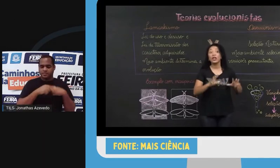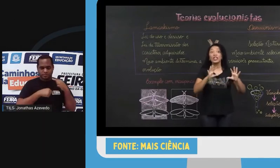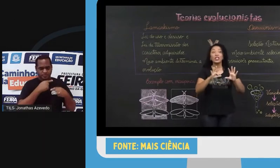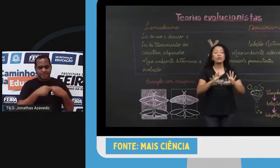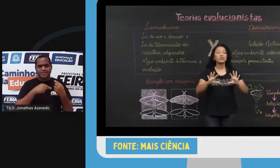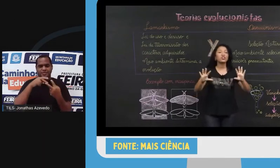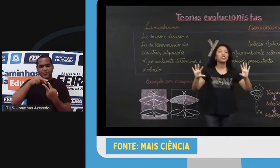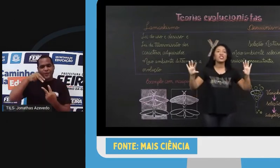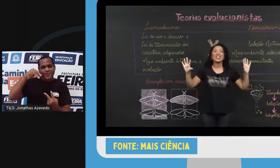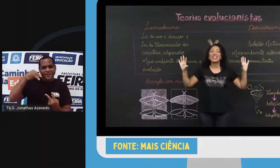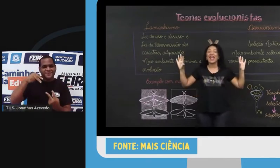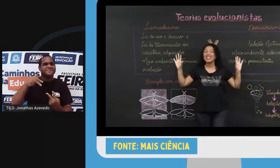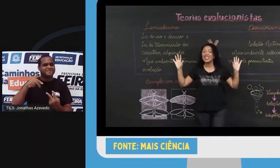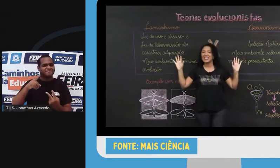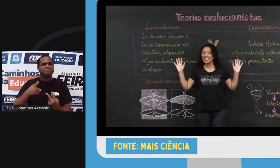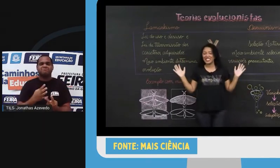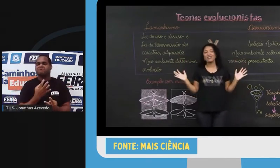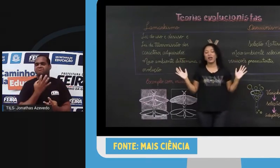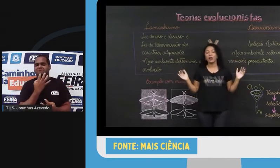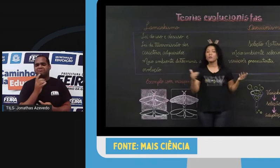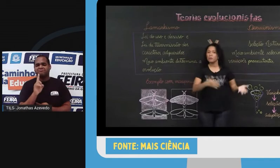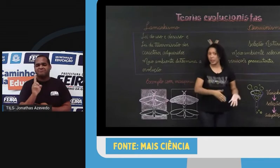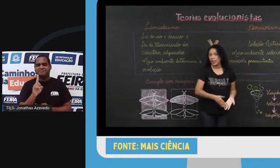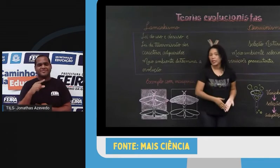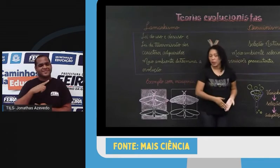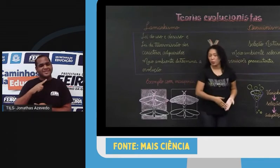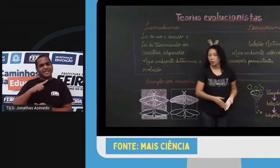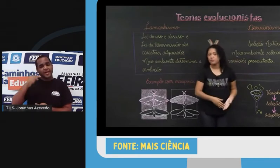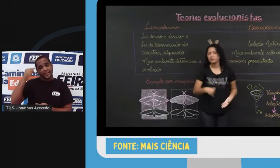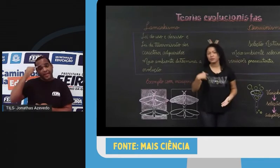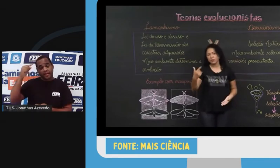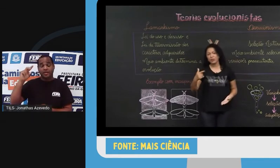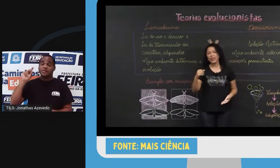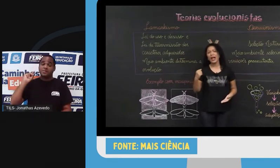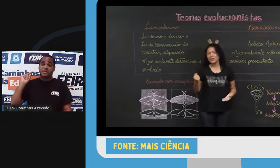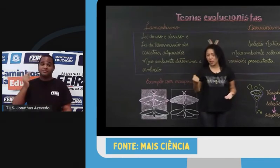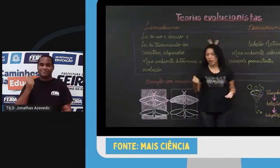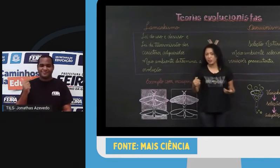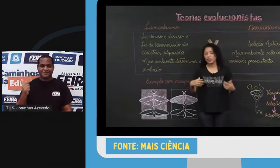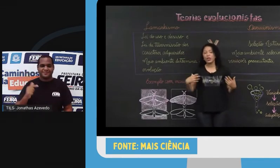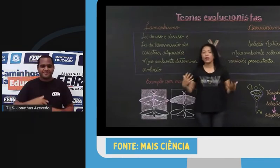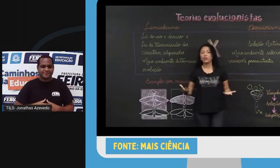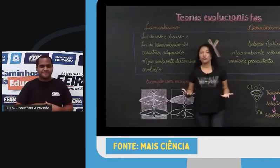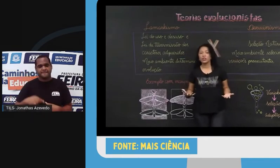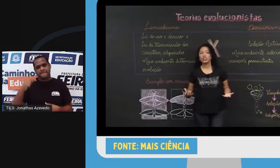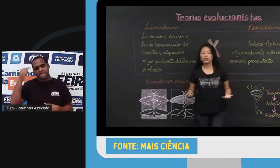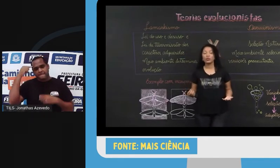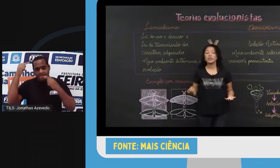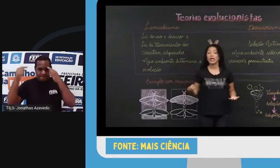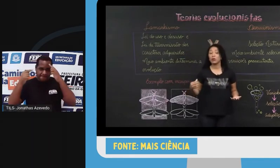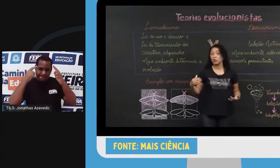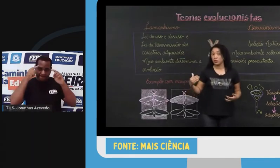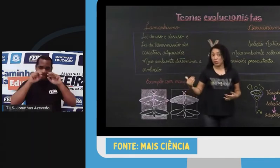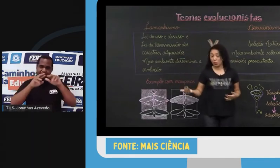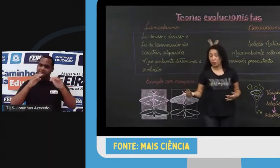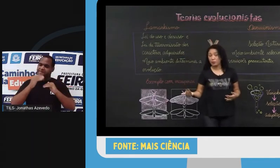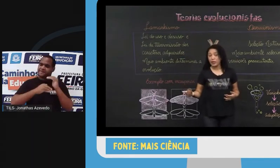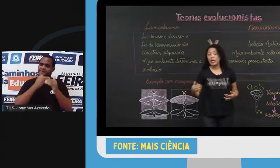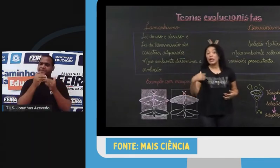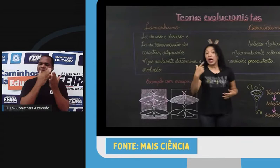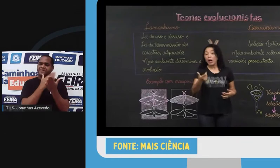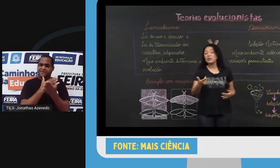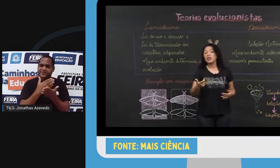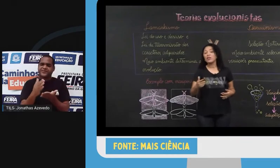cromossomos, que não se tinha nada dessa ideia naquele tempo. As ideias evolucionistas, elas começaram há muito